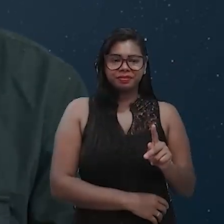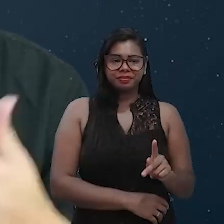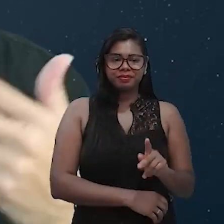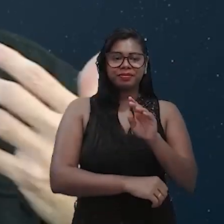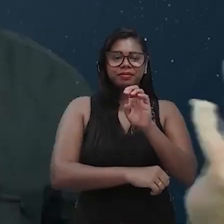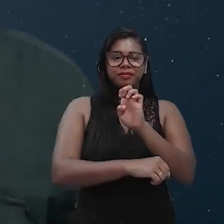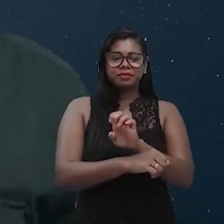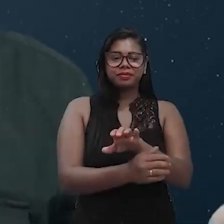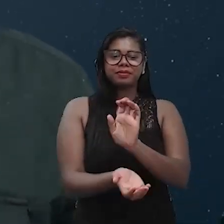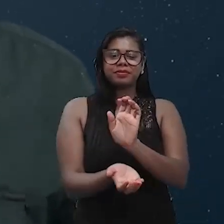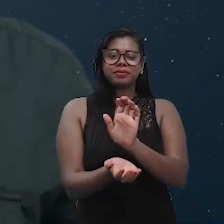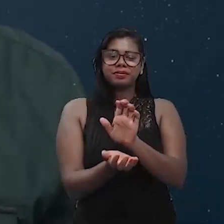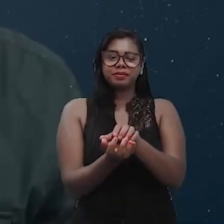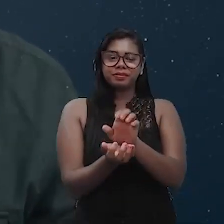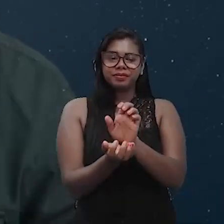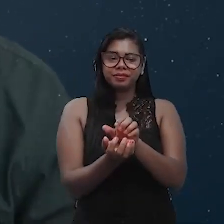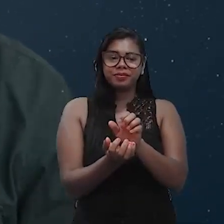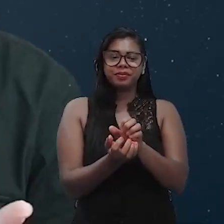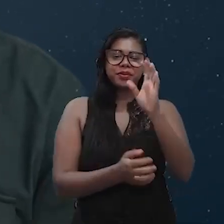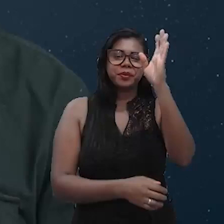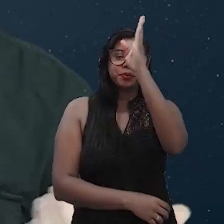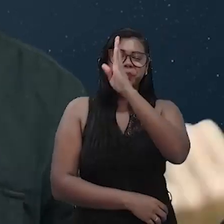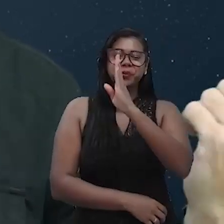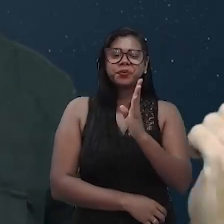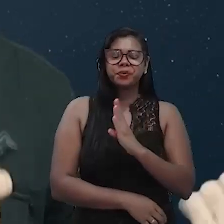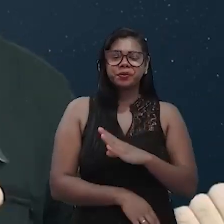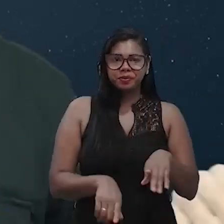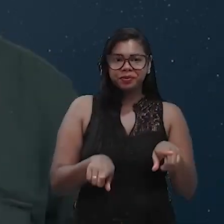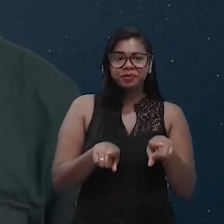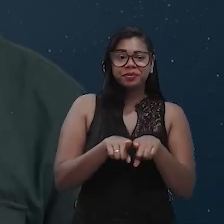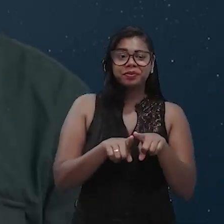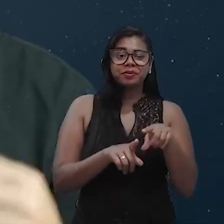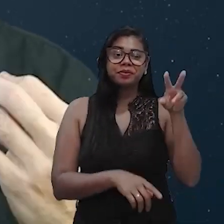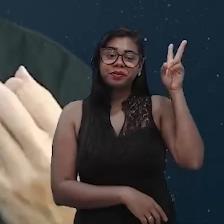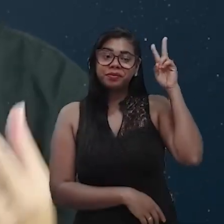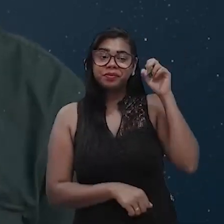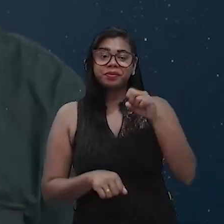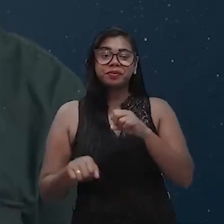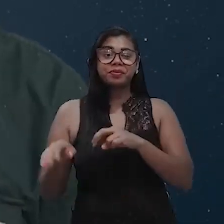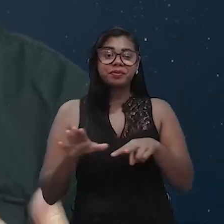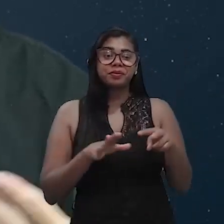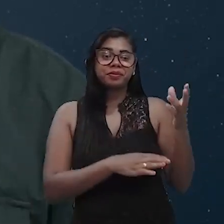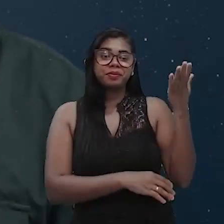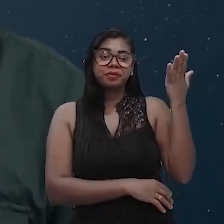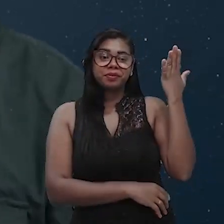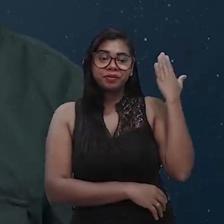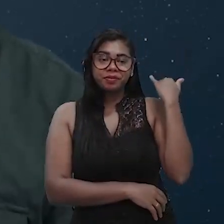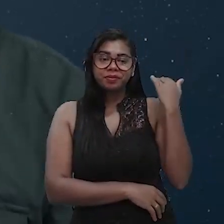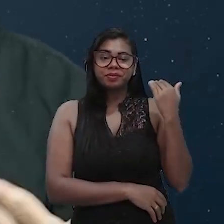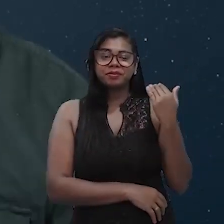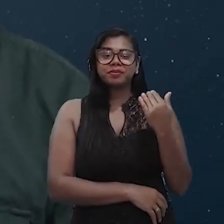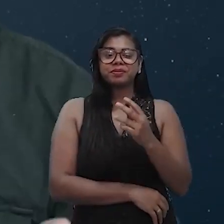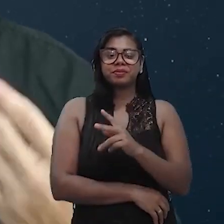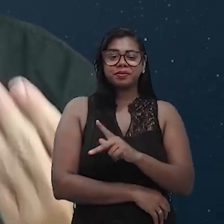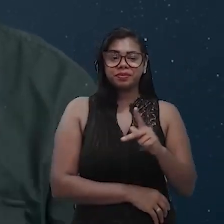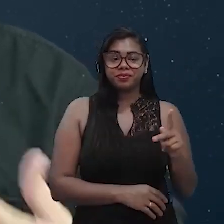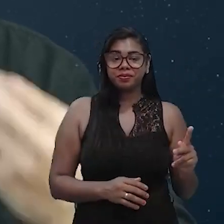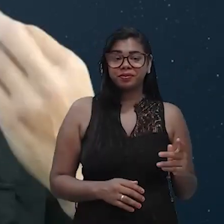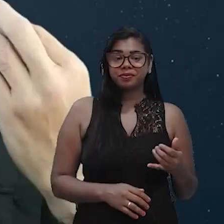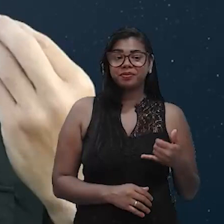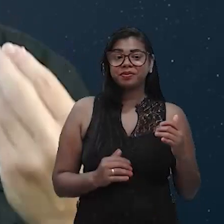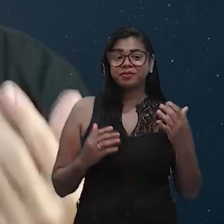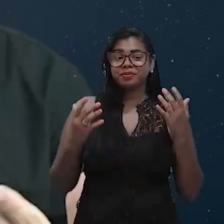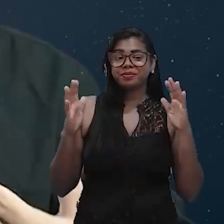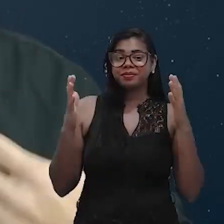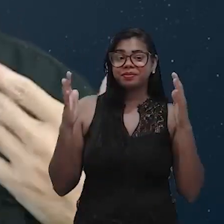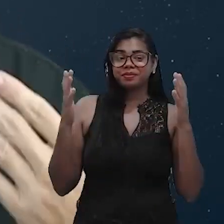Pernambuco e do Brasil também, lembrando que semana passada, dia do professor, então tem que ser dado